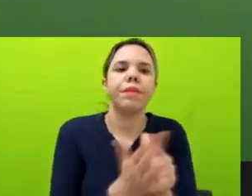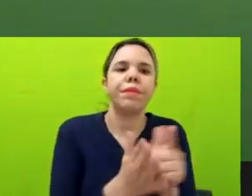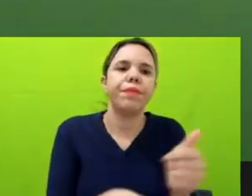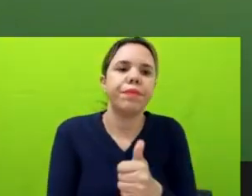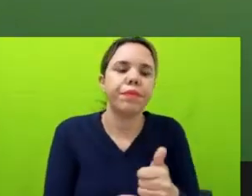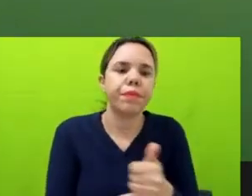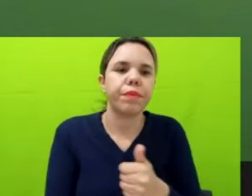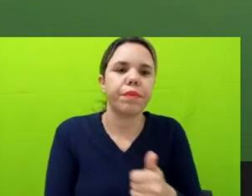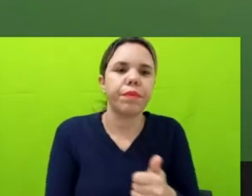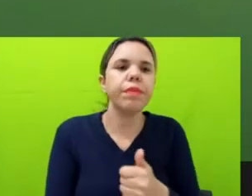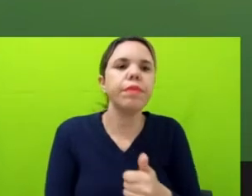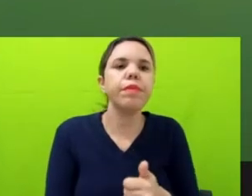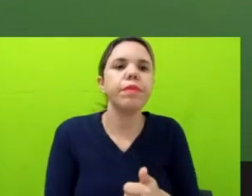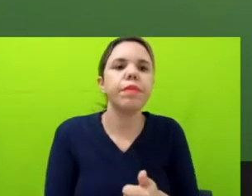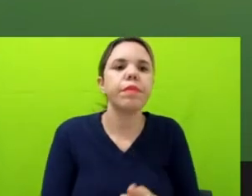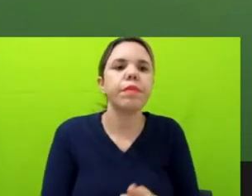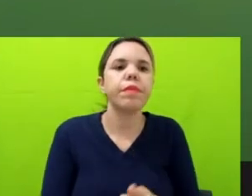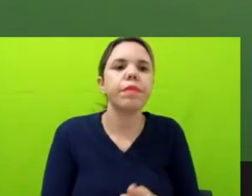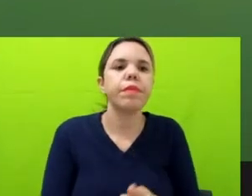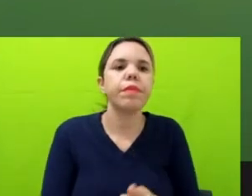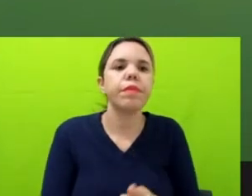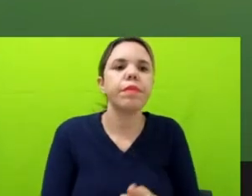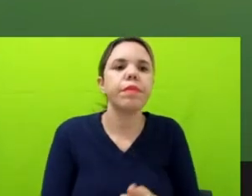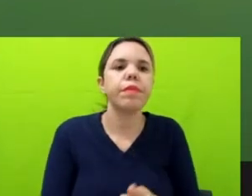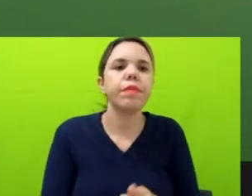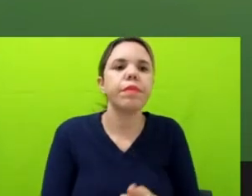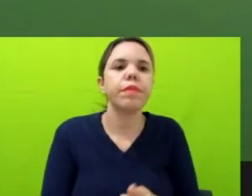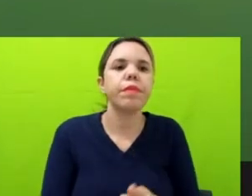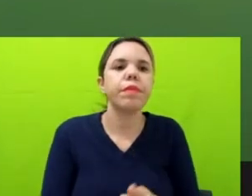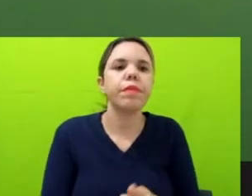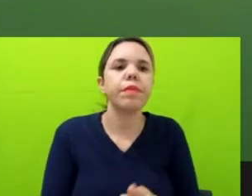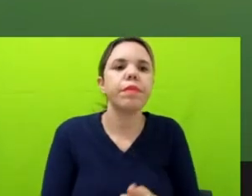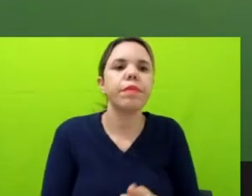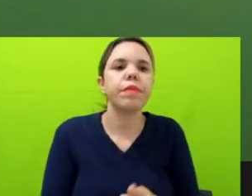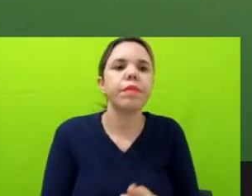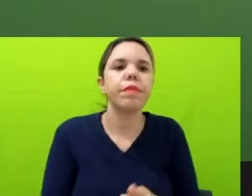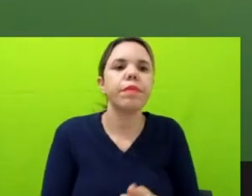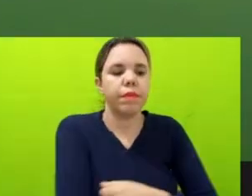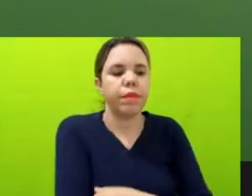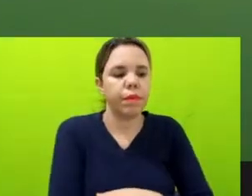também nos ajudou a fazer uma resposta, né. Nós enviamos aí para a justiça